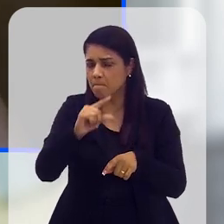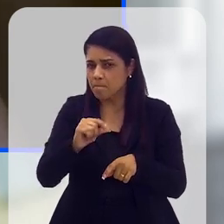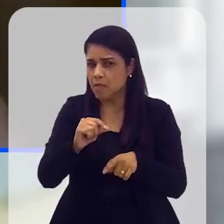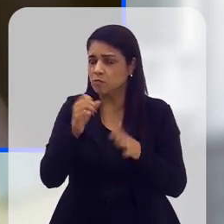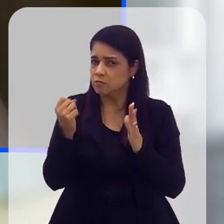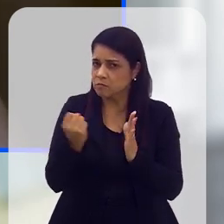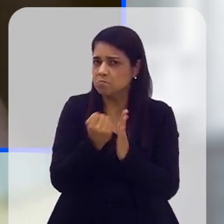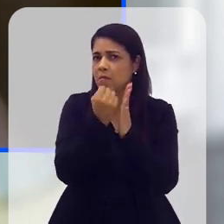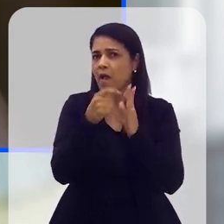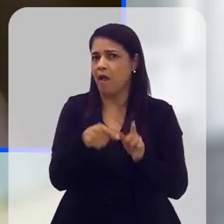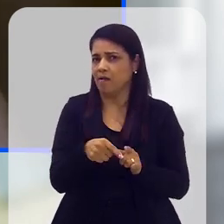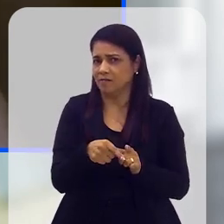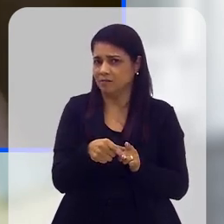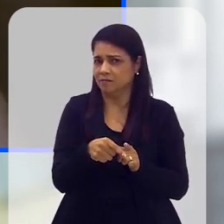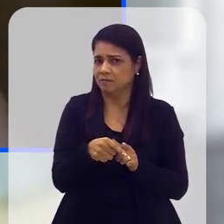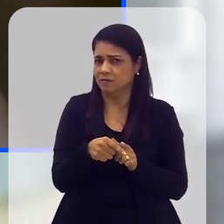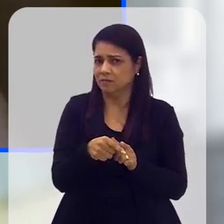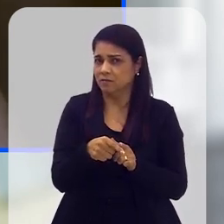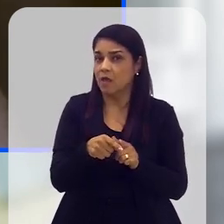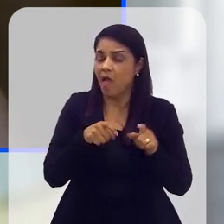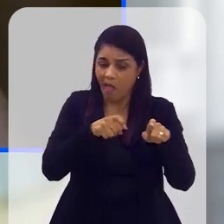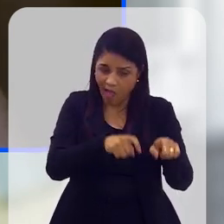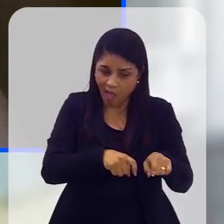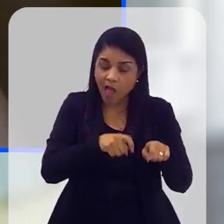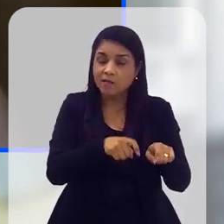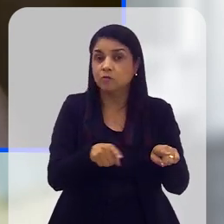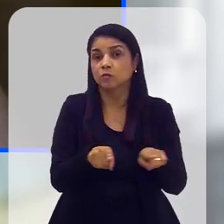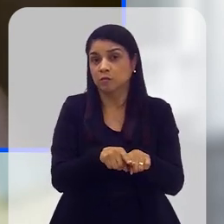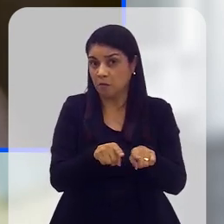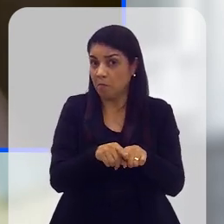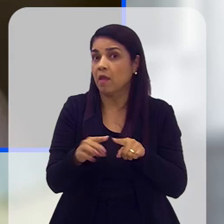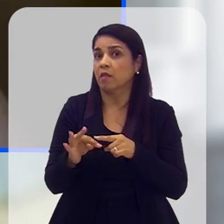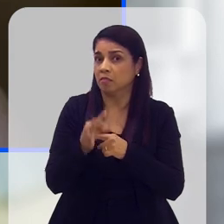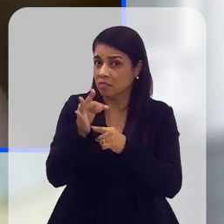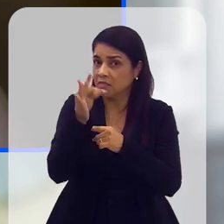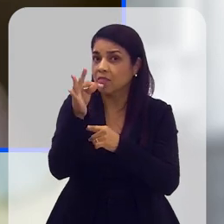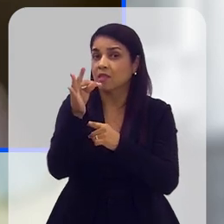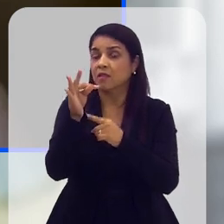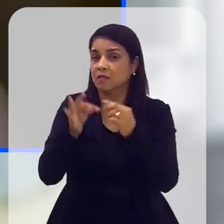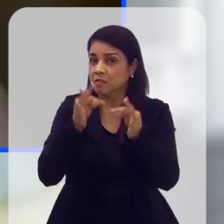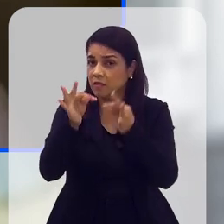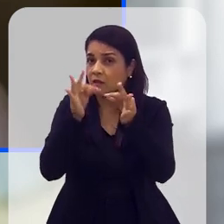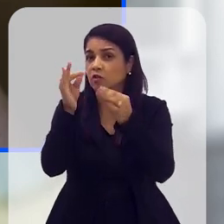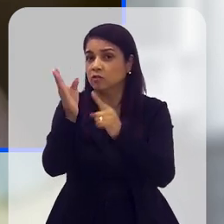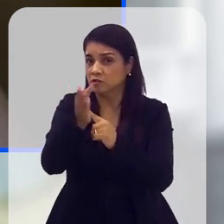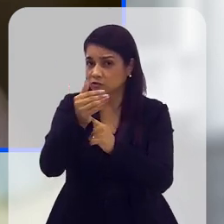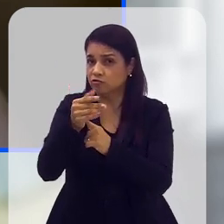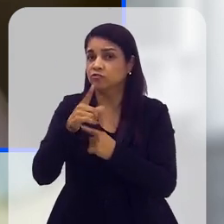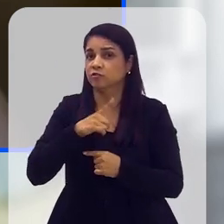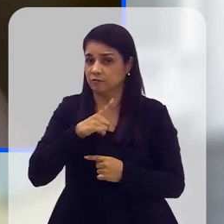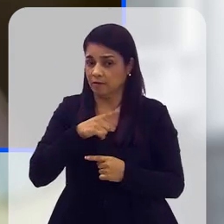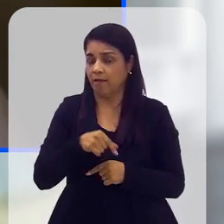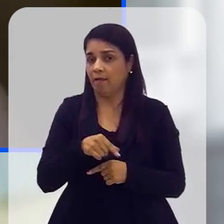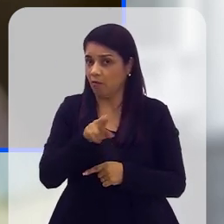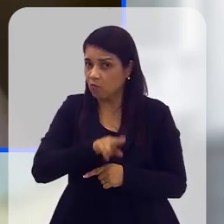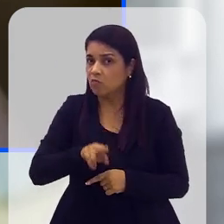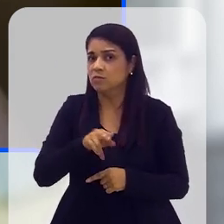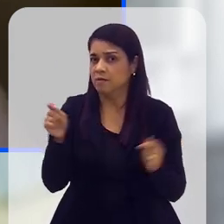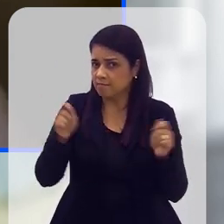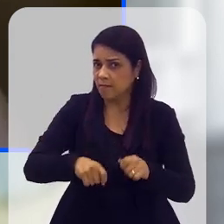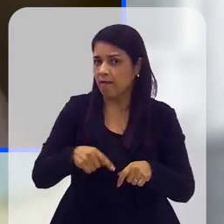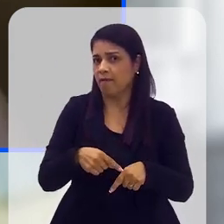com menos impacto e muito da nossa agricultura também já exerce parte dessa